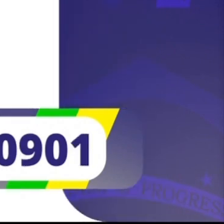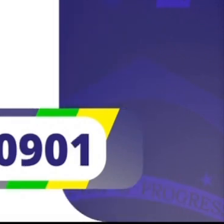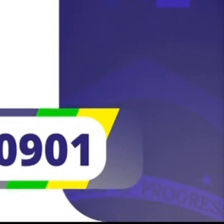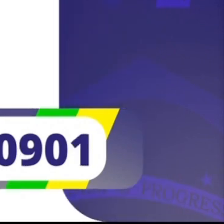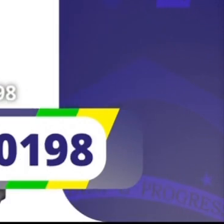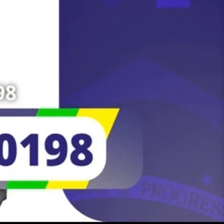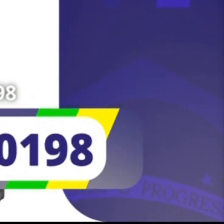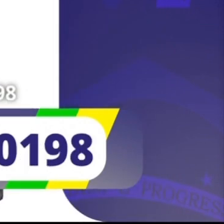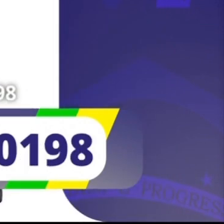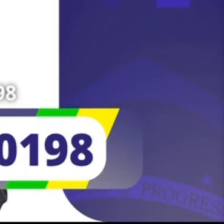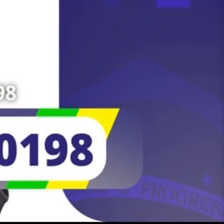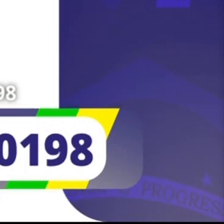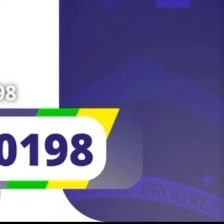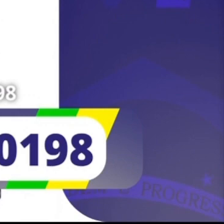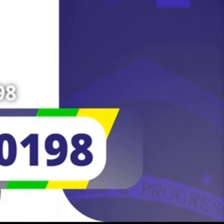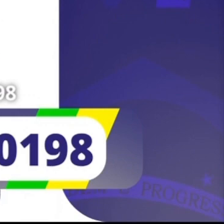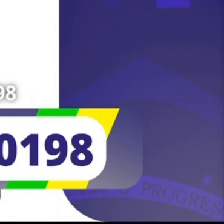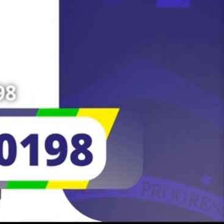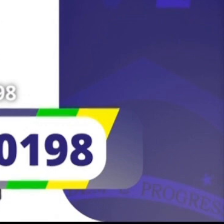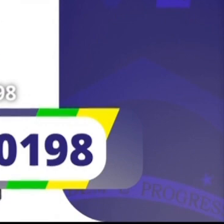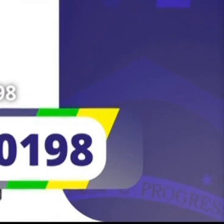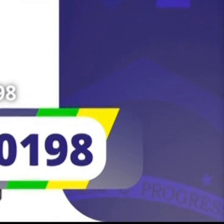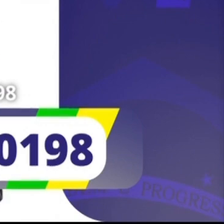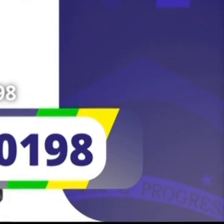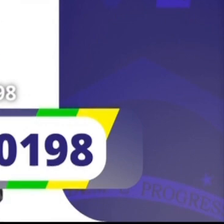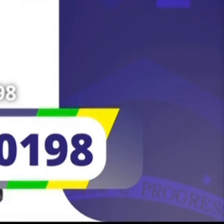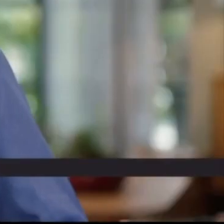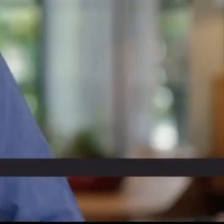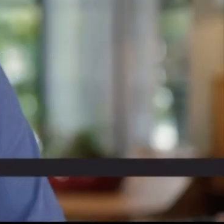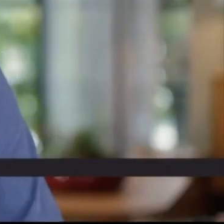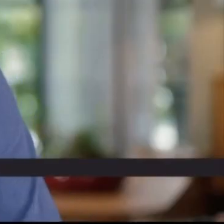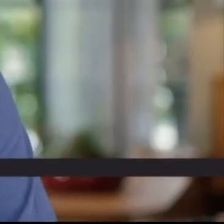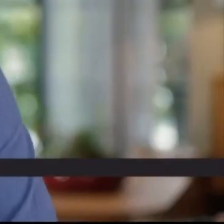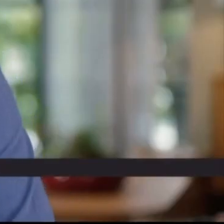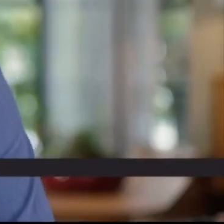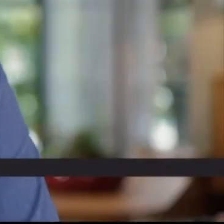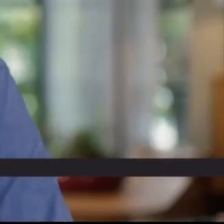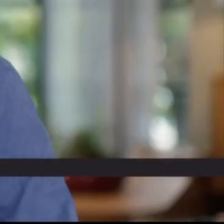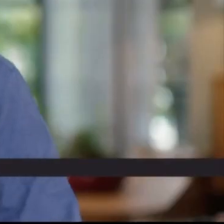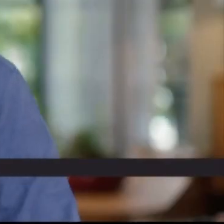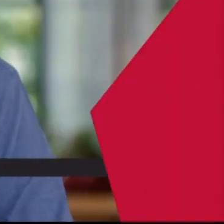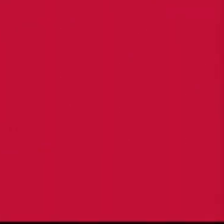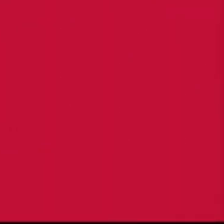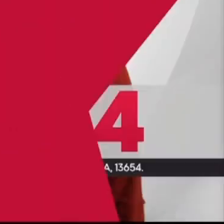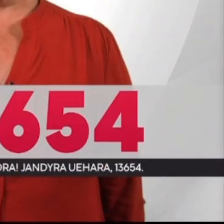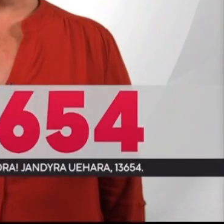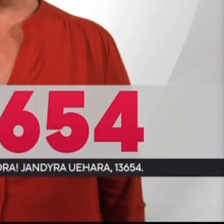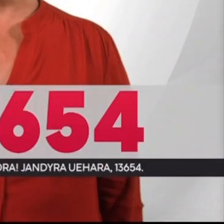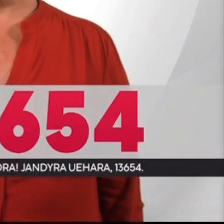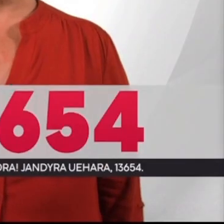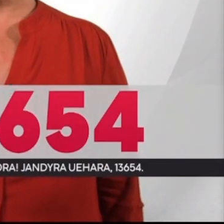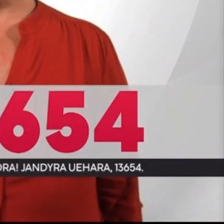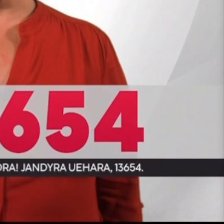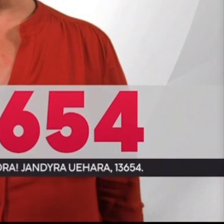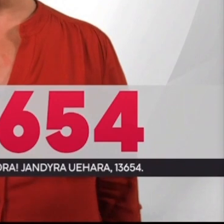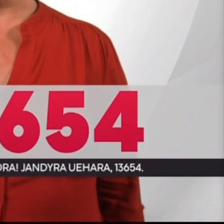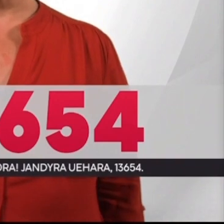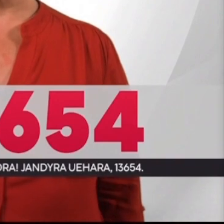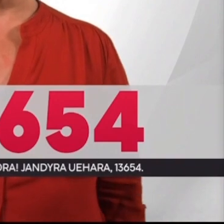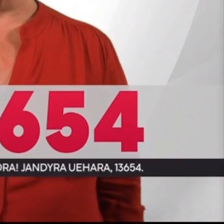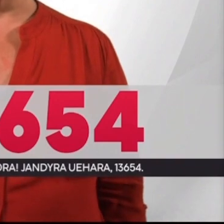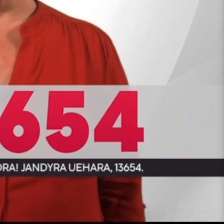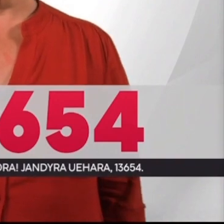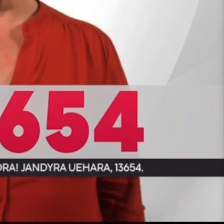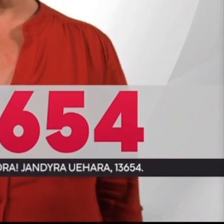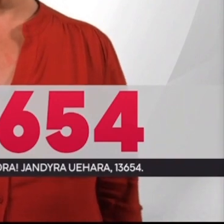9091. Leandro Caso Universitário, 9098. Vote nos candidatos do PT, vote 13. A vida começa com as mulheres